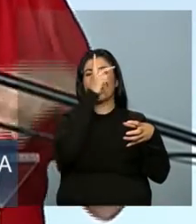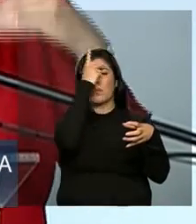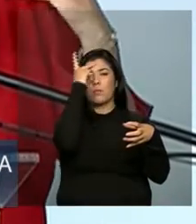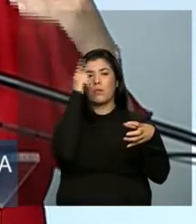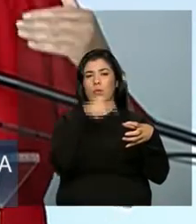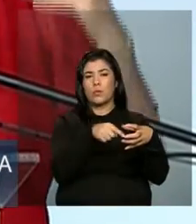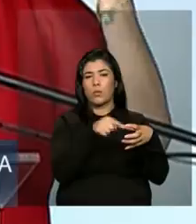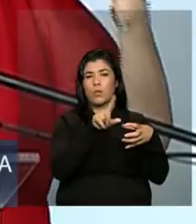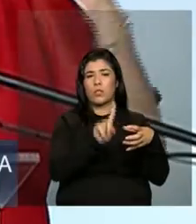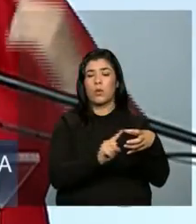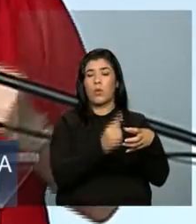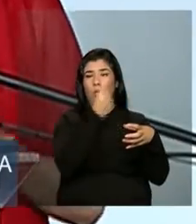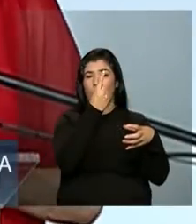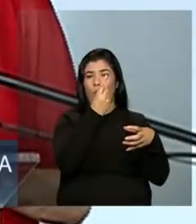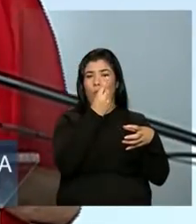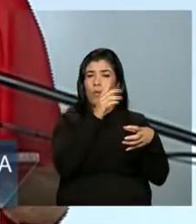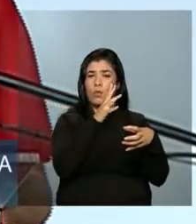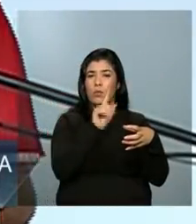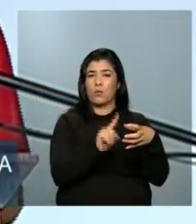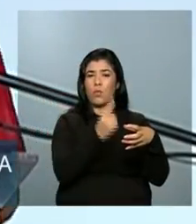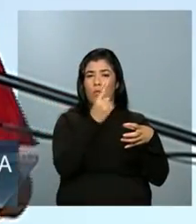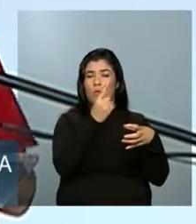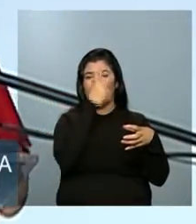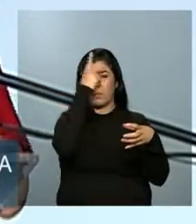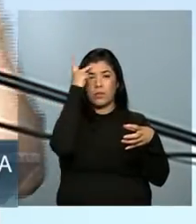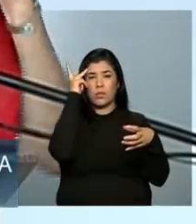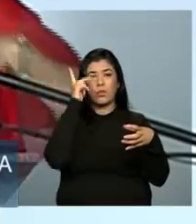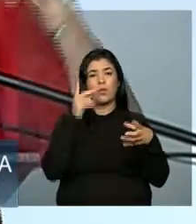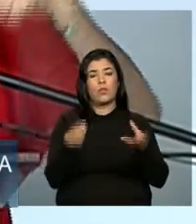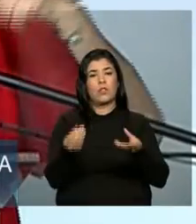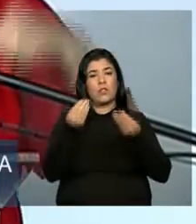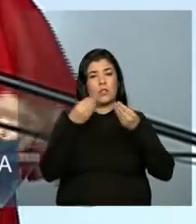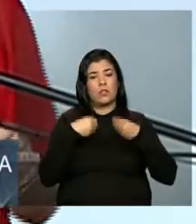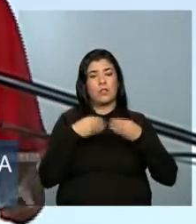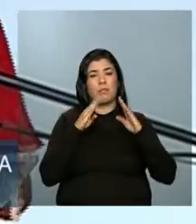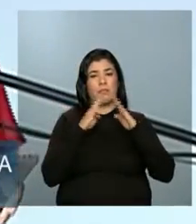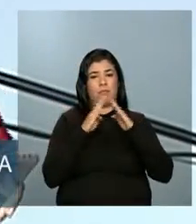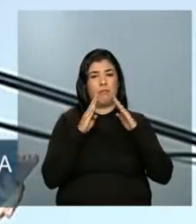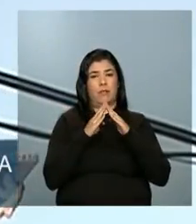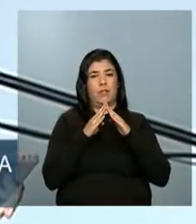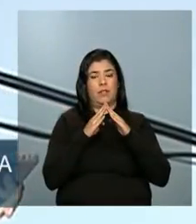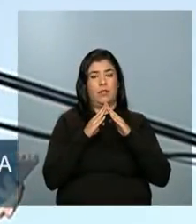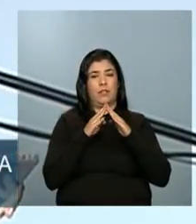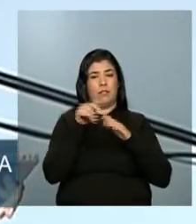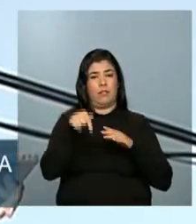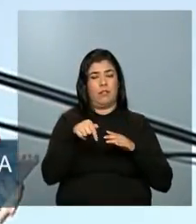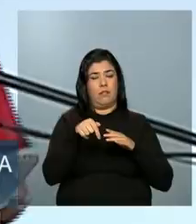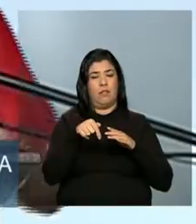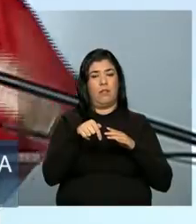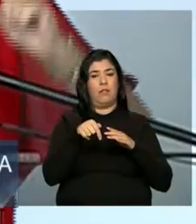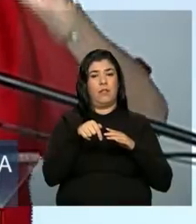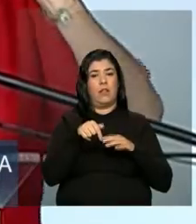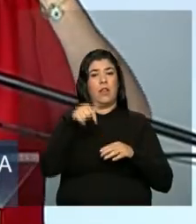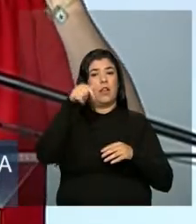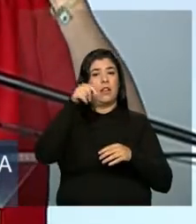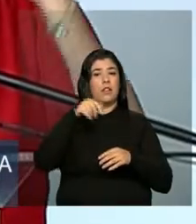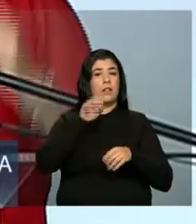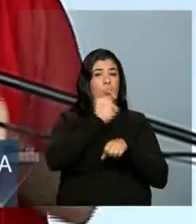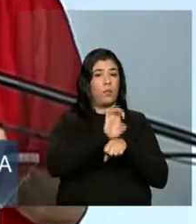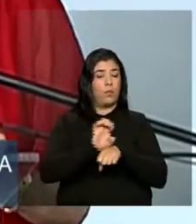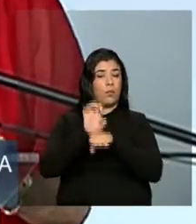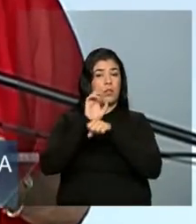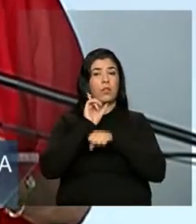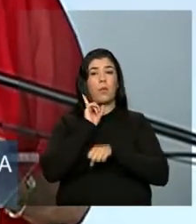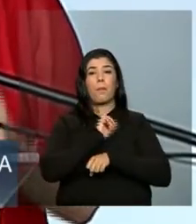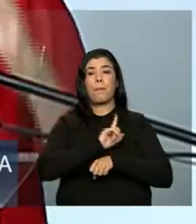cerca de um em cada cinco. Em Minas Gerais, quase um milhão de